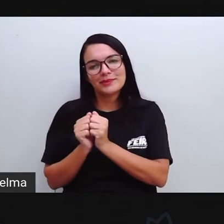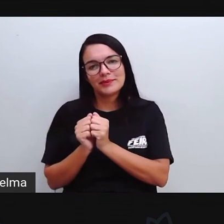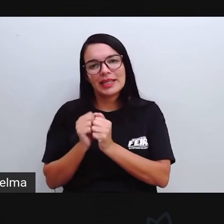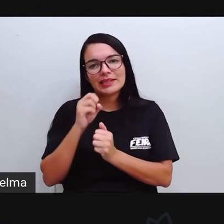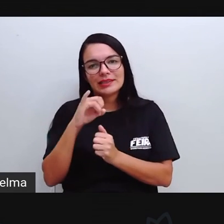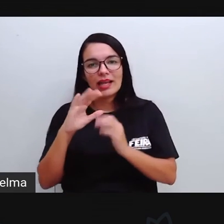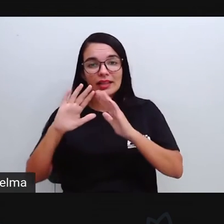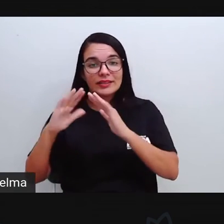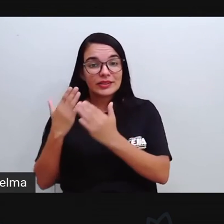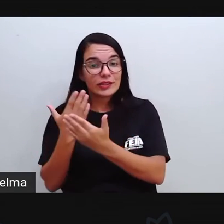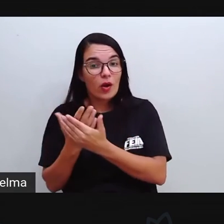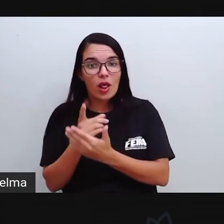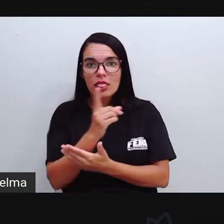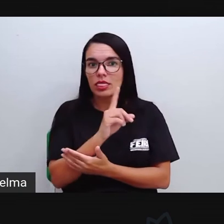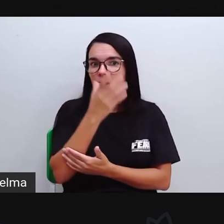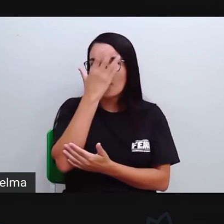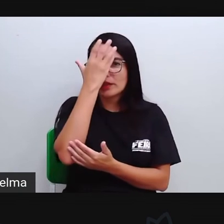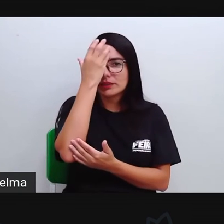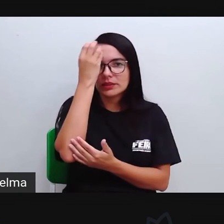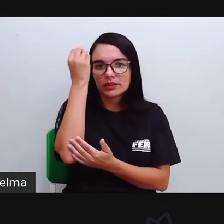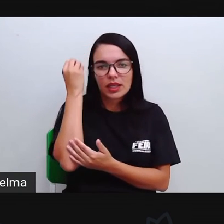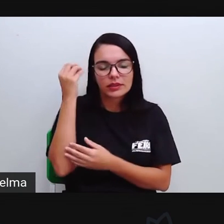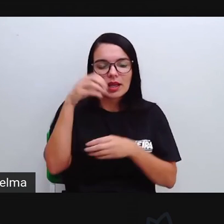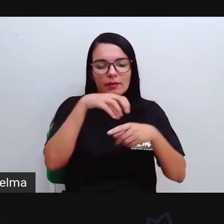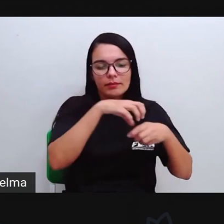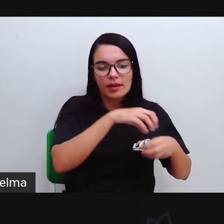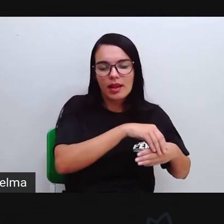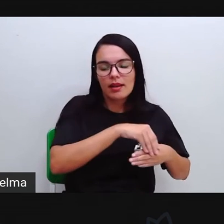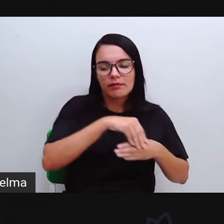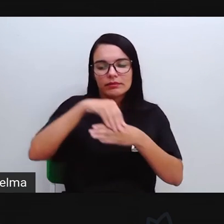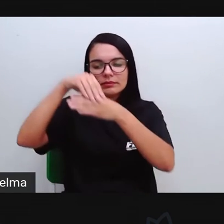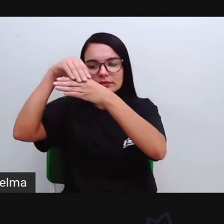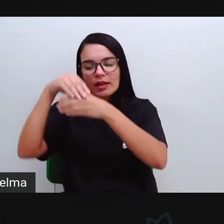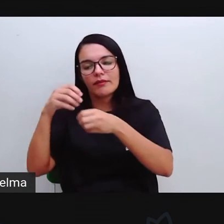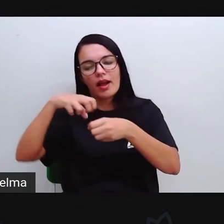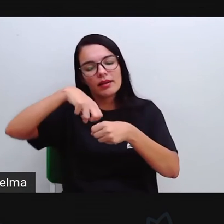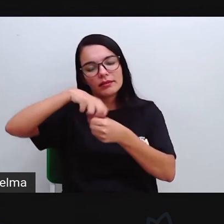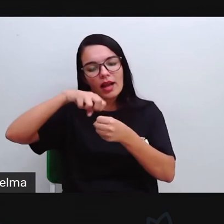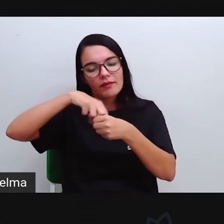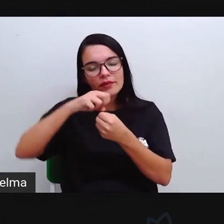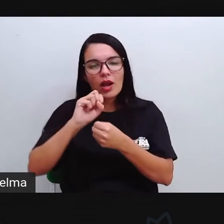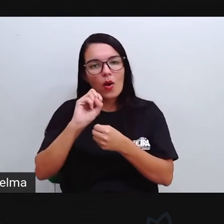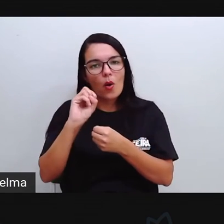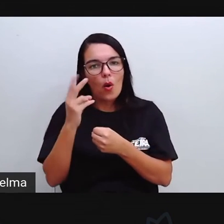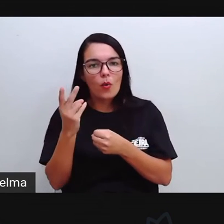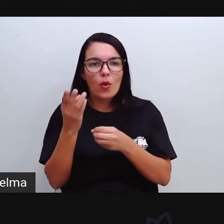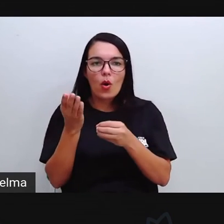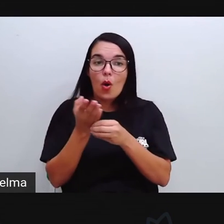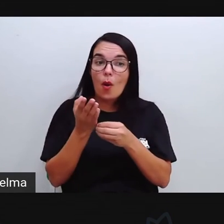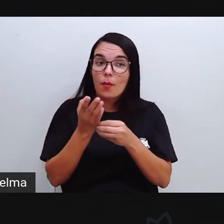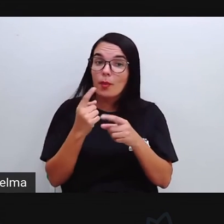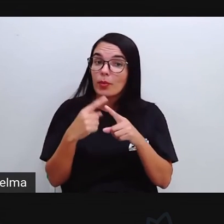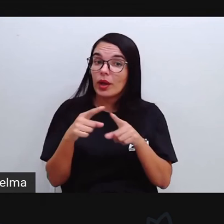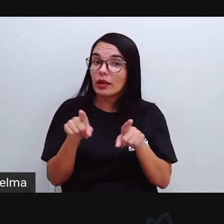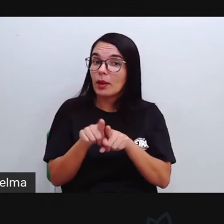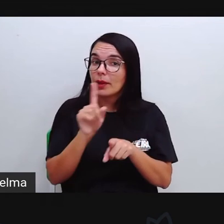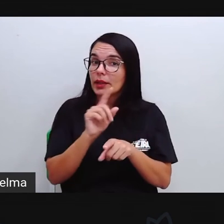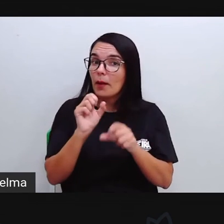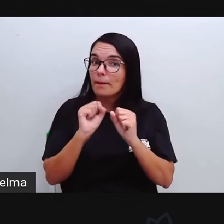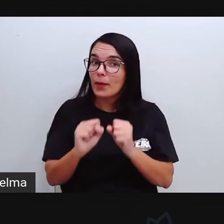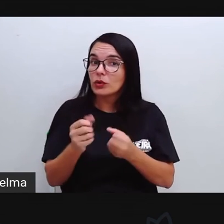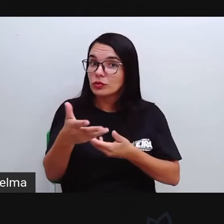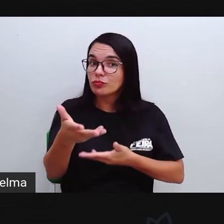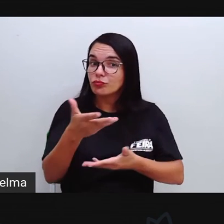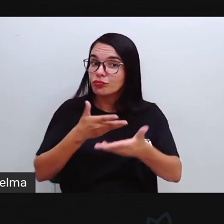estiverem Na escola Não esqueçam De levar a sua garrafinha De levar o seu copo Porque a gente também Não pode estar compartilhando Esse tipo de